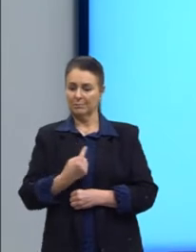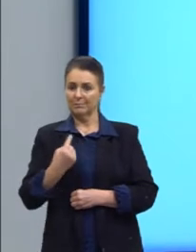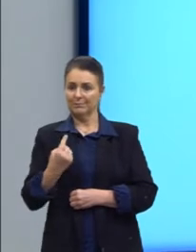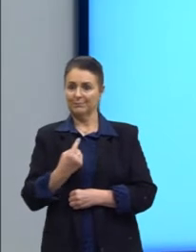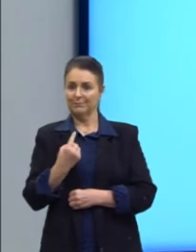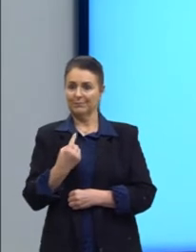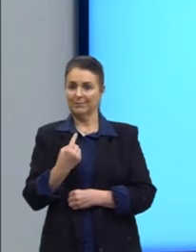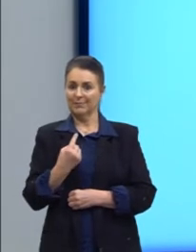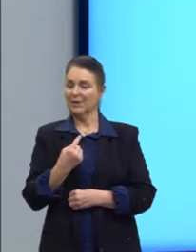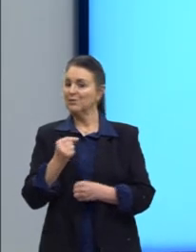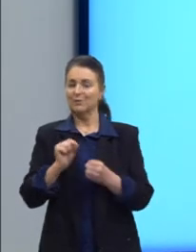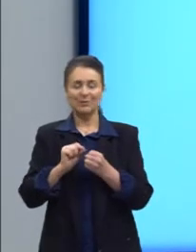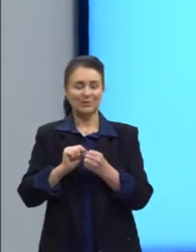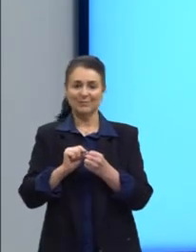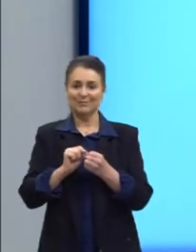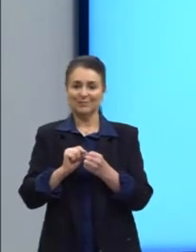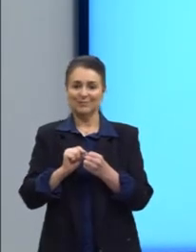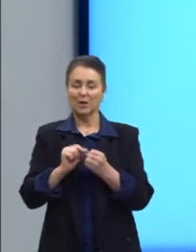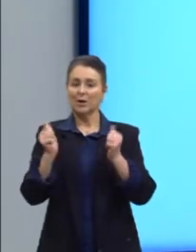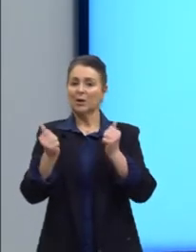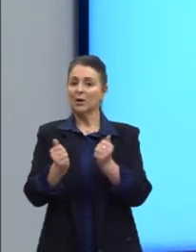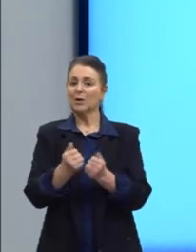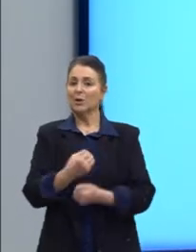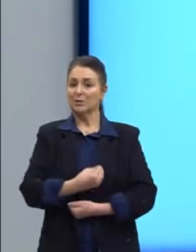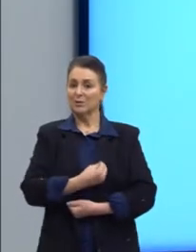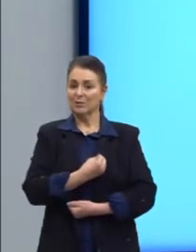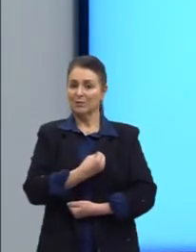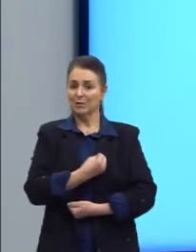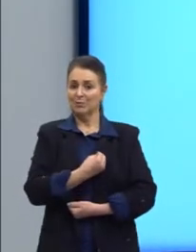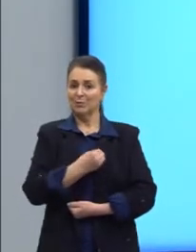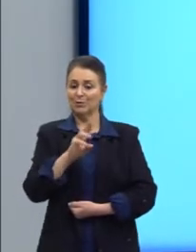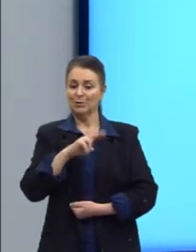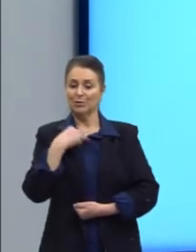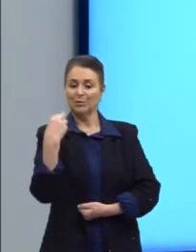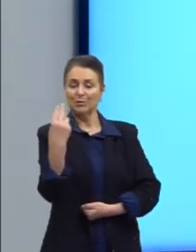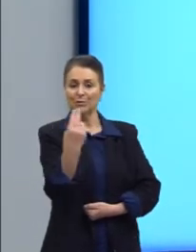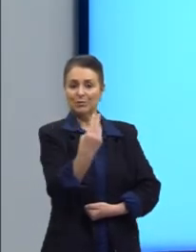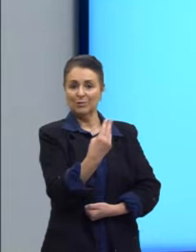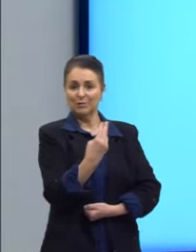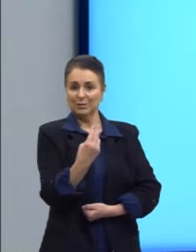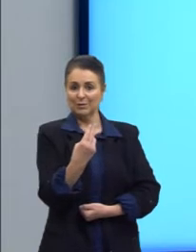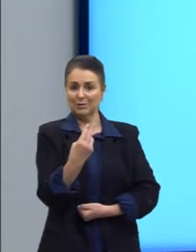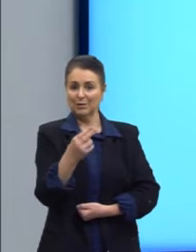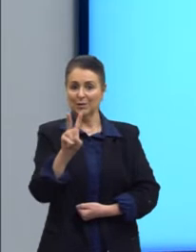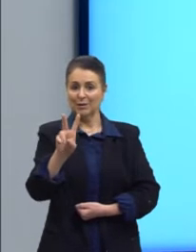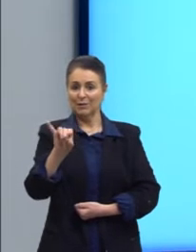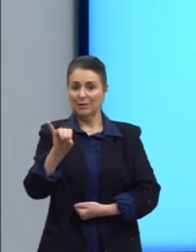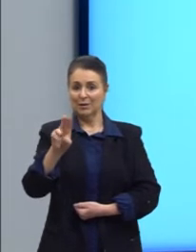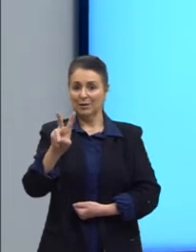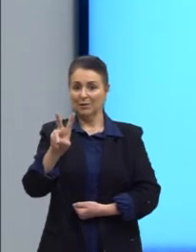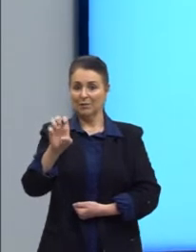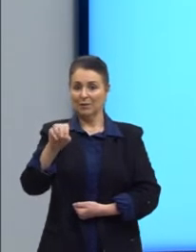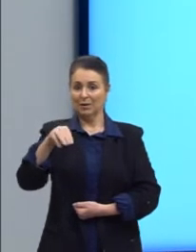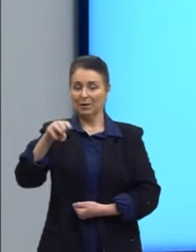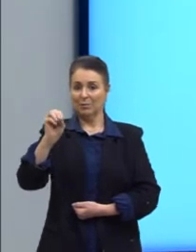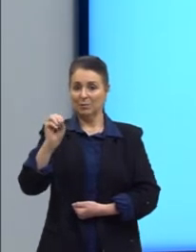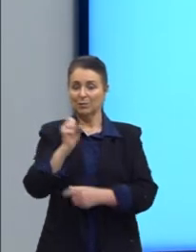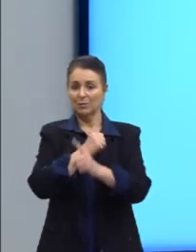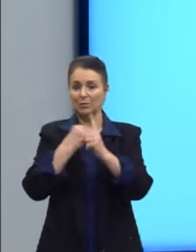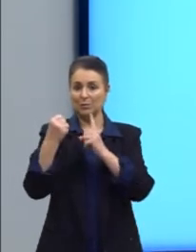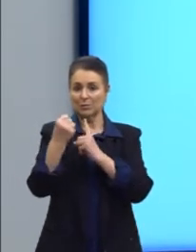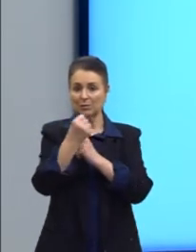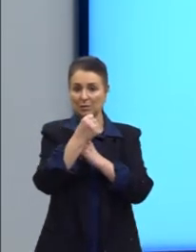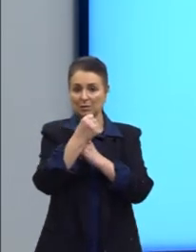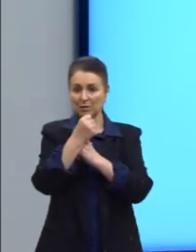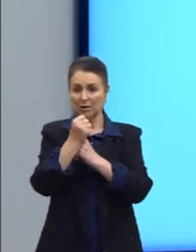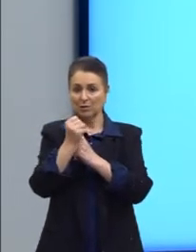A gente não faz isso. Então, o vivemos substitui ali. Vivemos nós, uma sociedade classista e hierarquizada. Isso